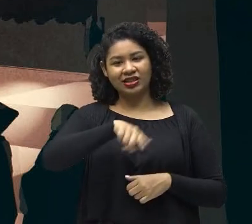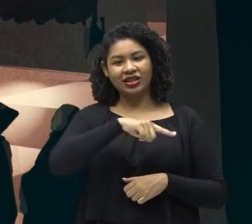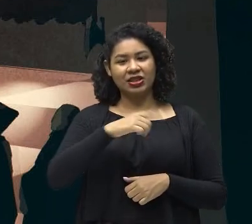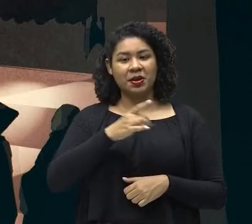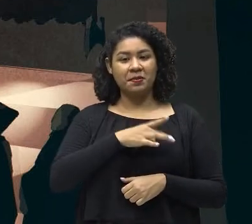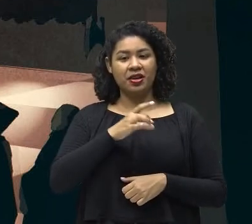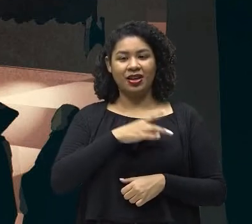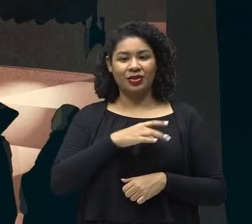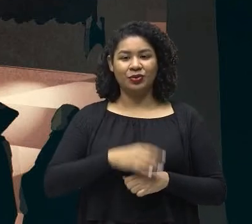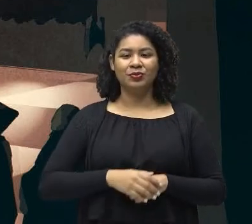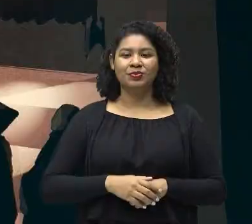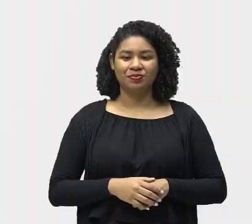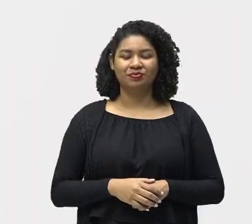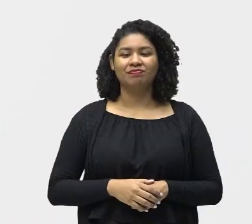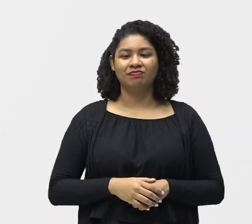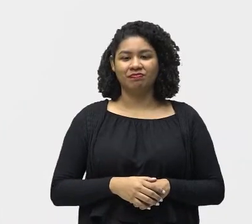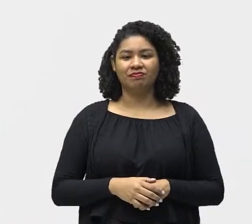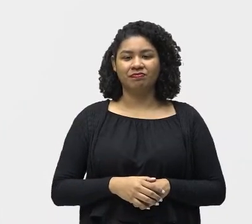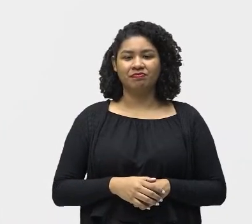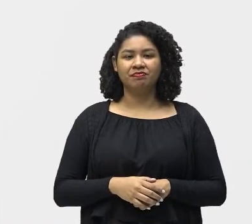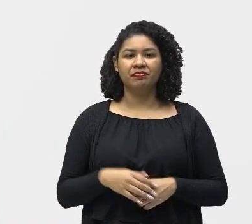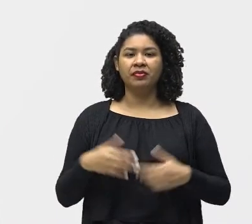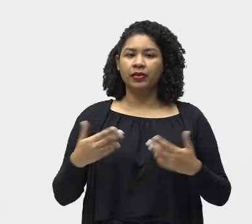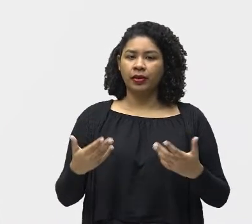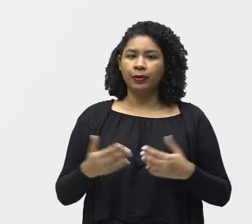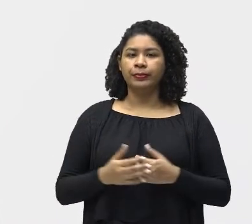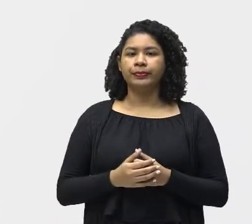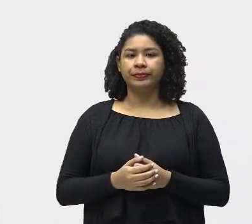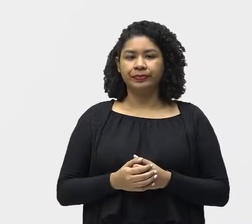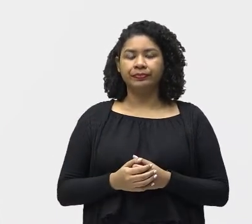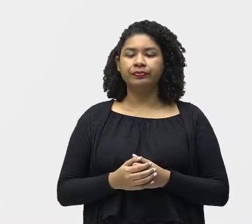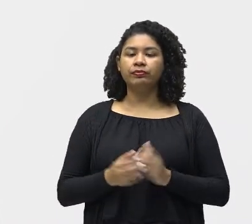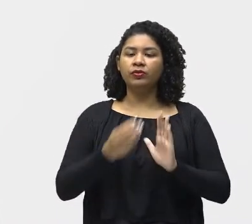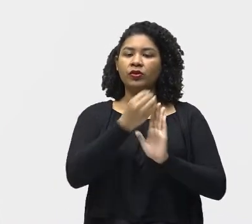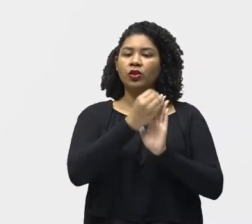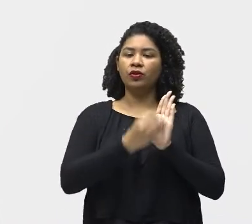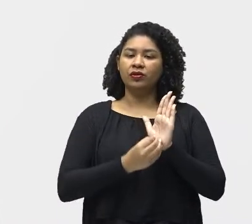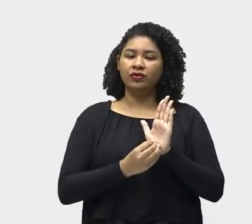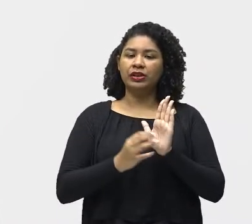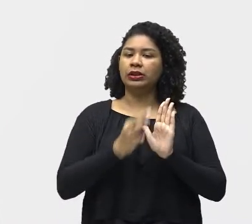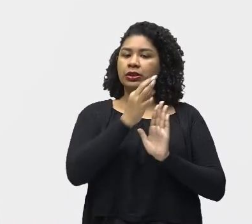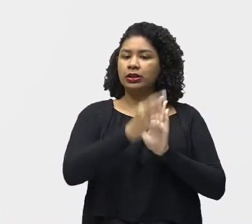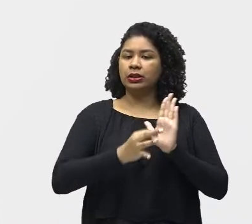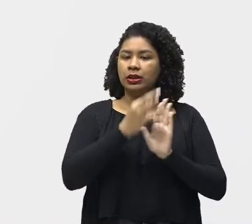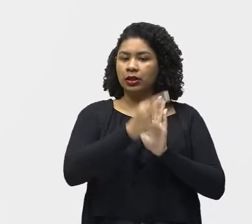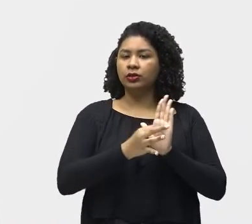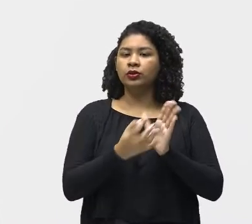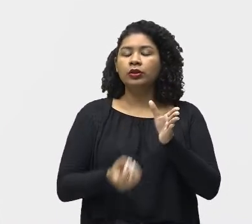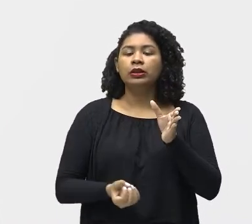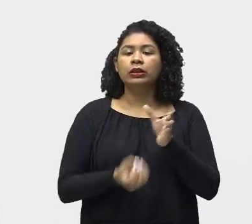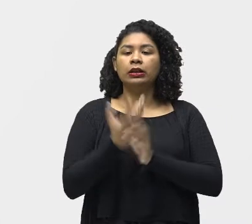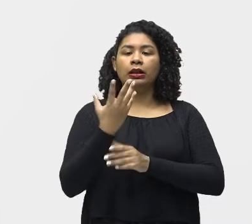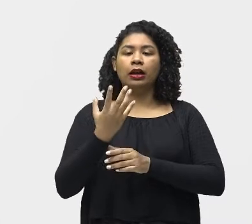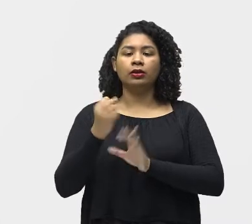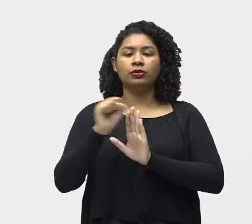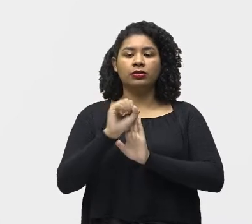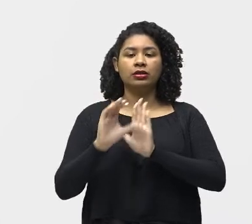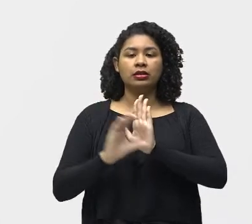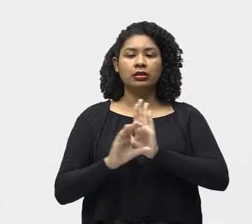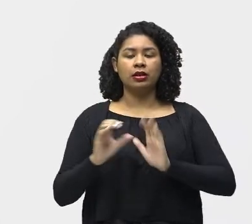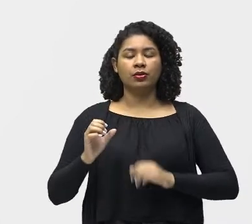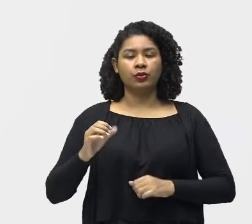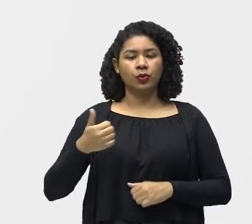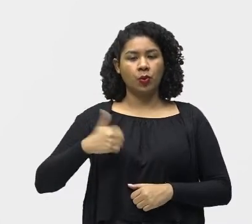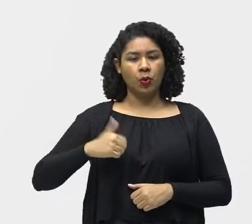Então, vamos lá. O Tribunal do Santo Ofício, Mais conhecido como Inquisição, Foi criado no século XI. Esse tribunal